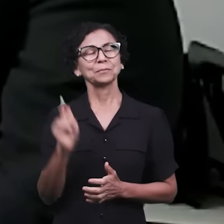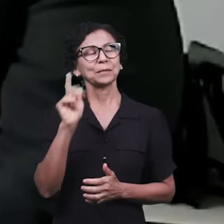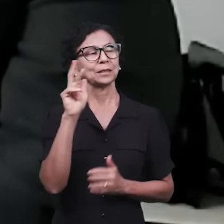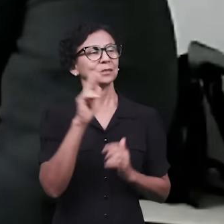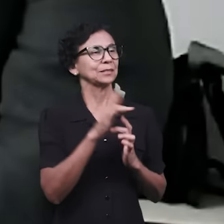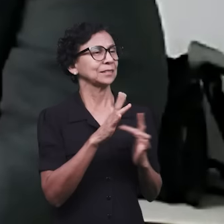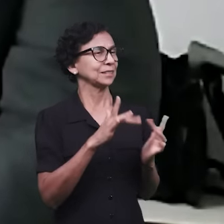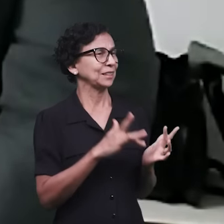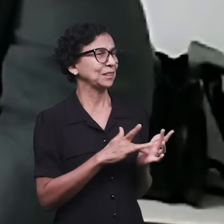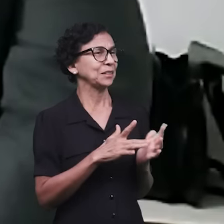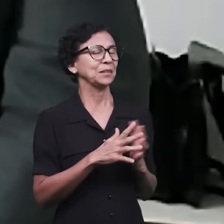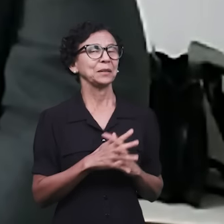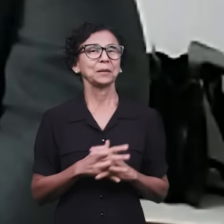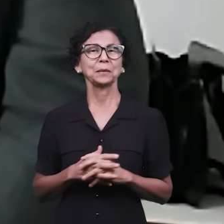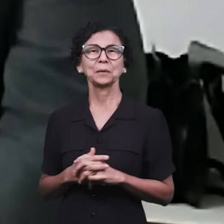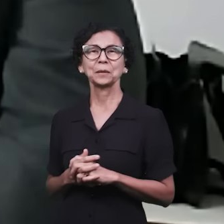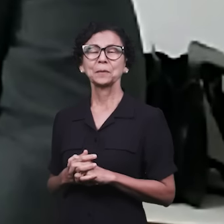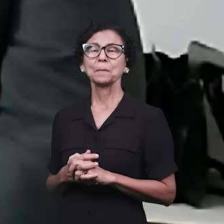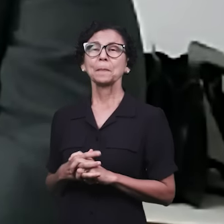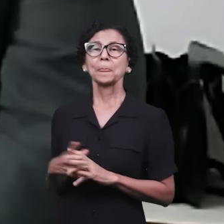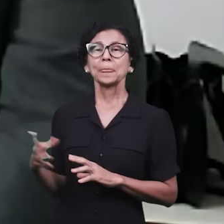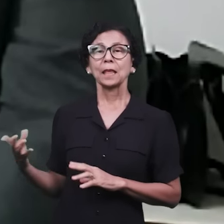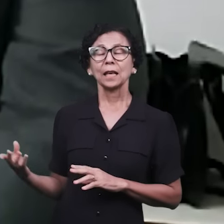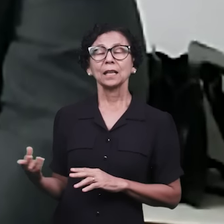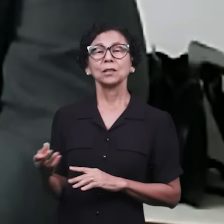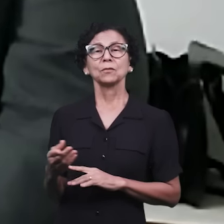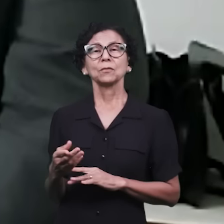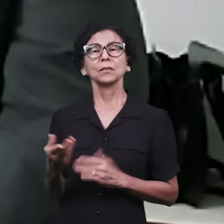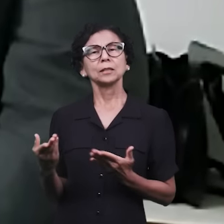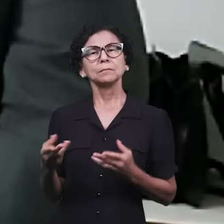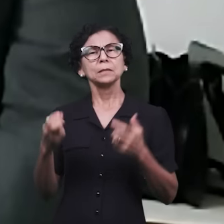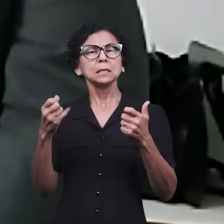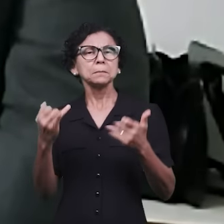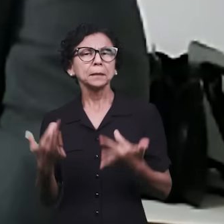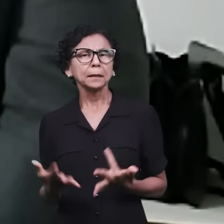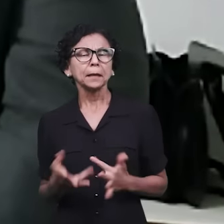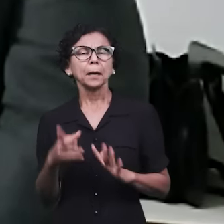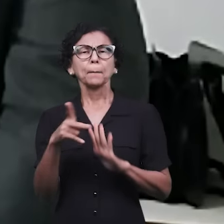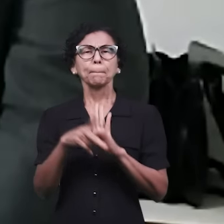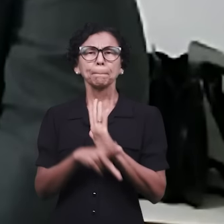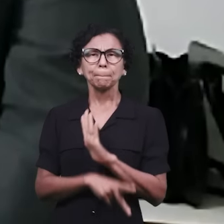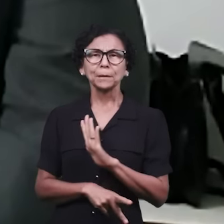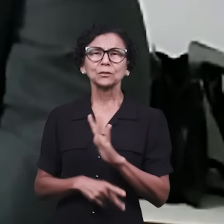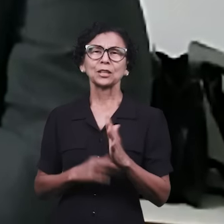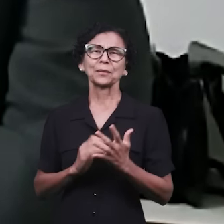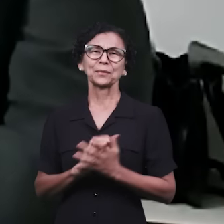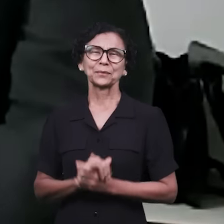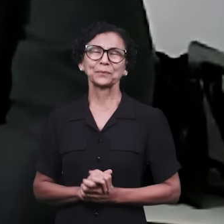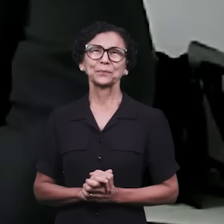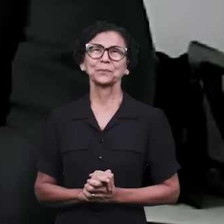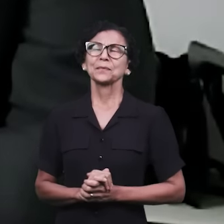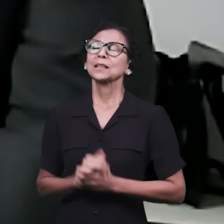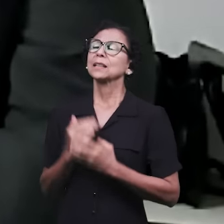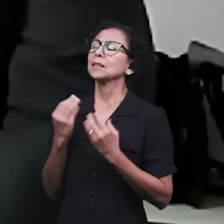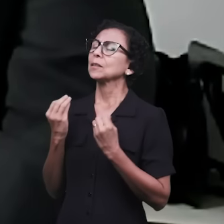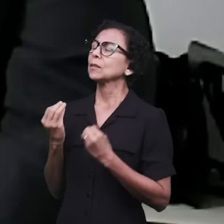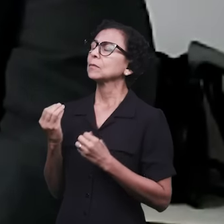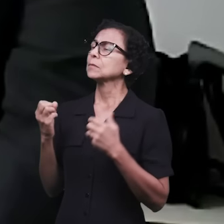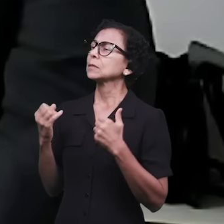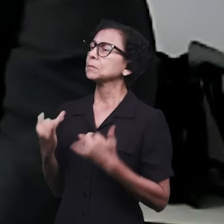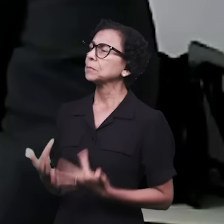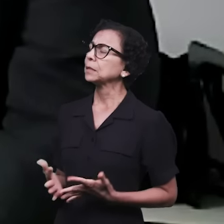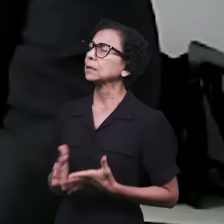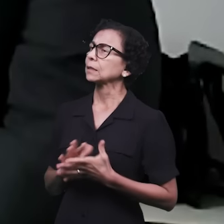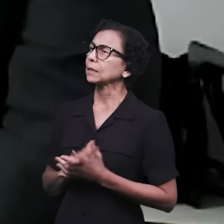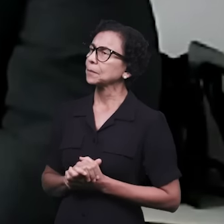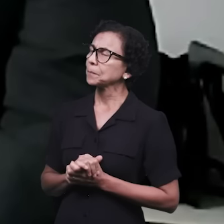Paz do Senhor, e ele vai nos contar um pouco deste projeto e da implantação desse projeto aqui na nossa área. Gilson, conta para a gente